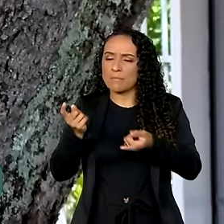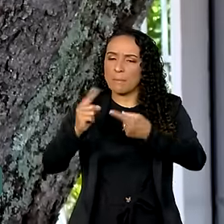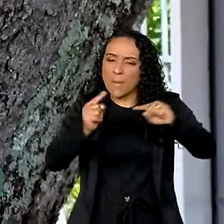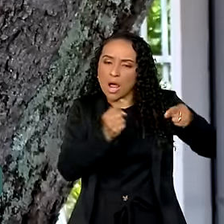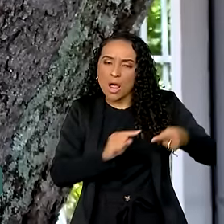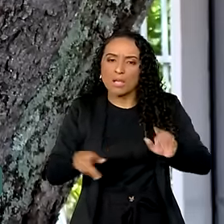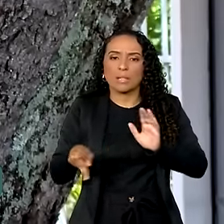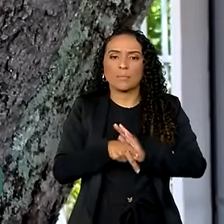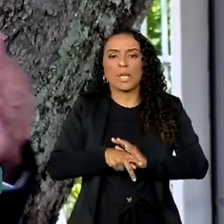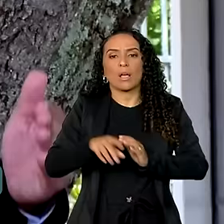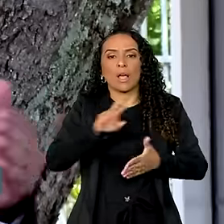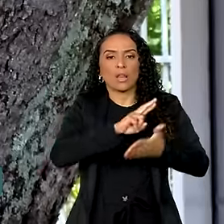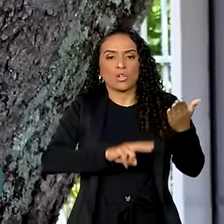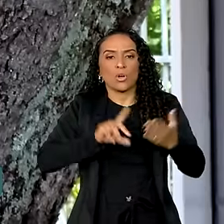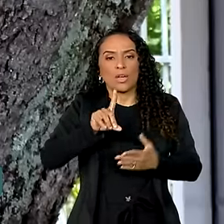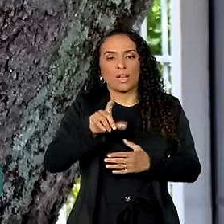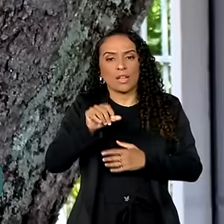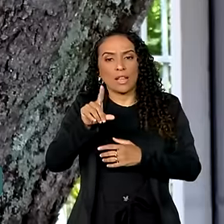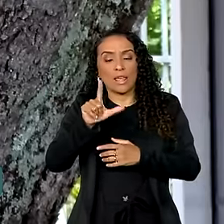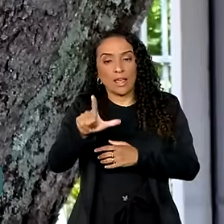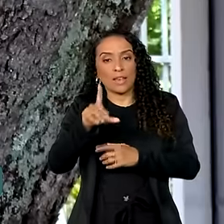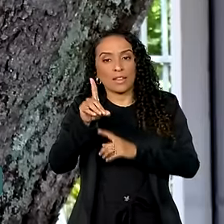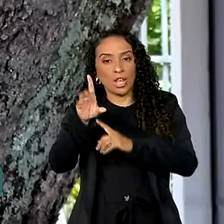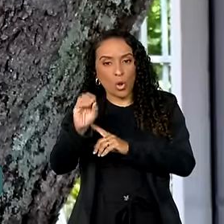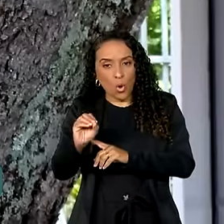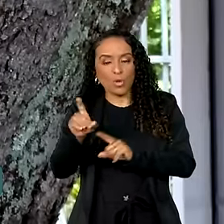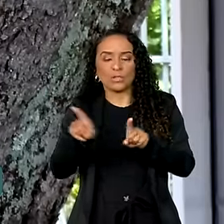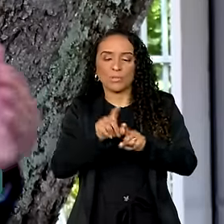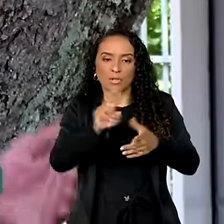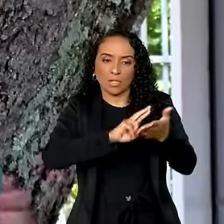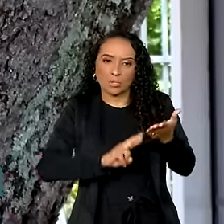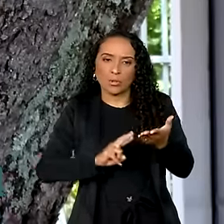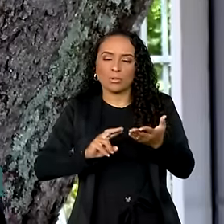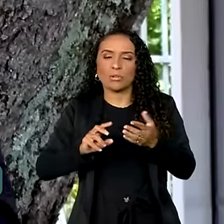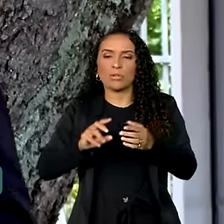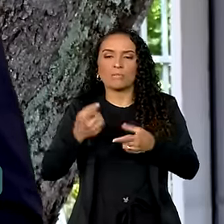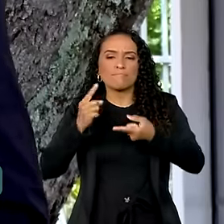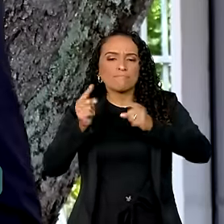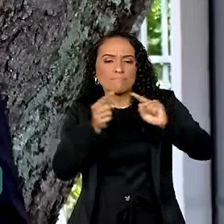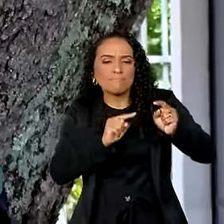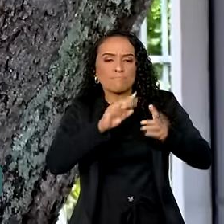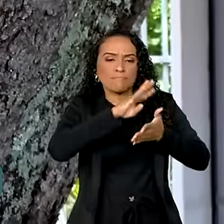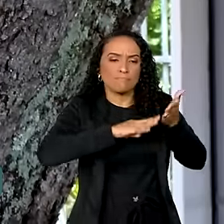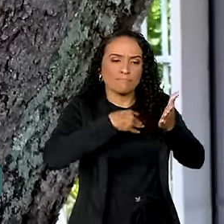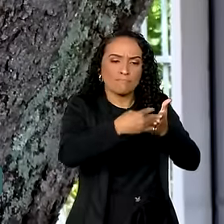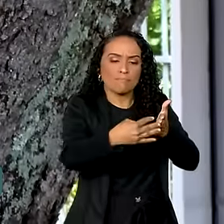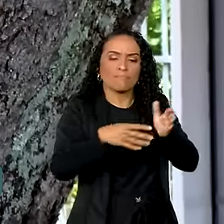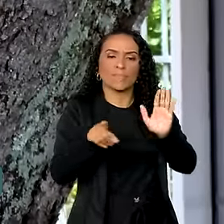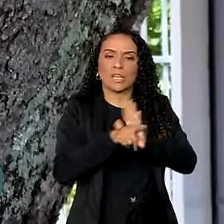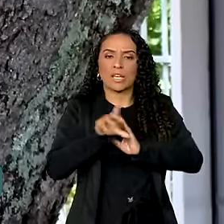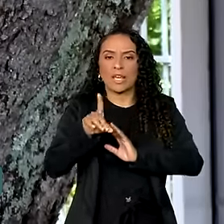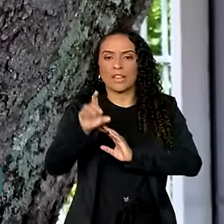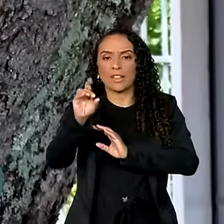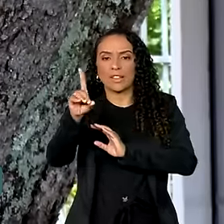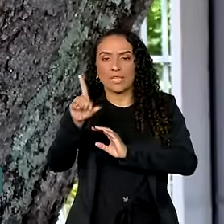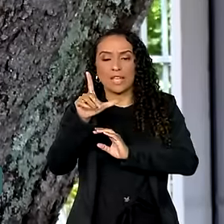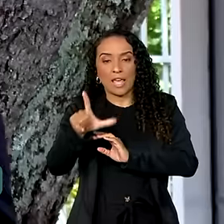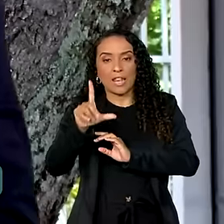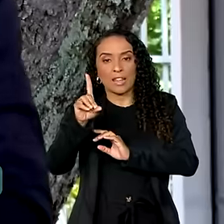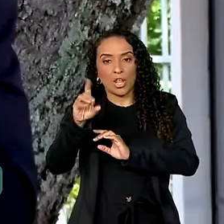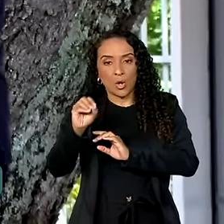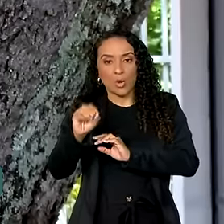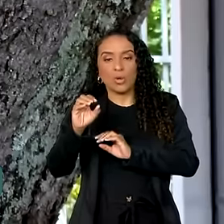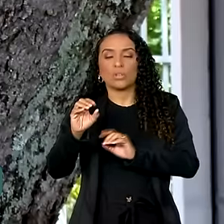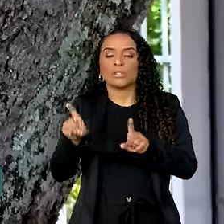relator da LDO, conversar um pouco com o relator do orçamento para discutir os calendários tanto da LDO quanto da lei